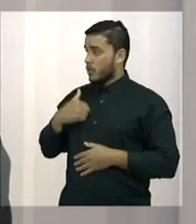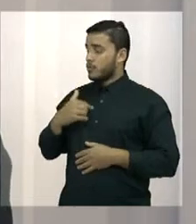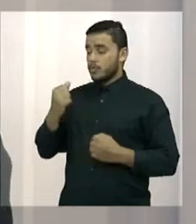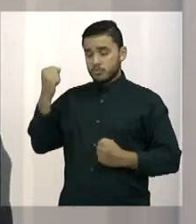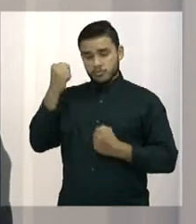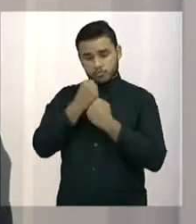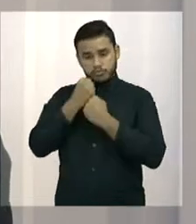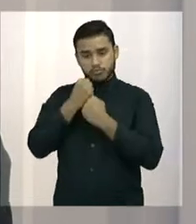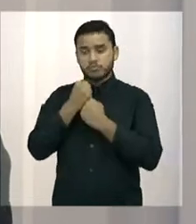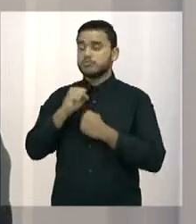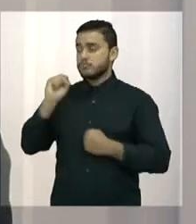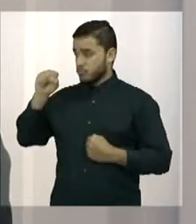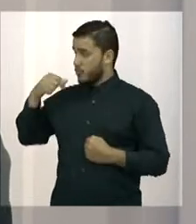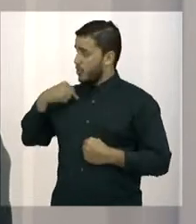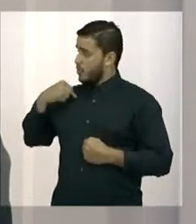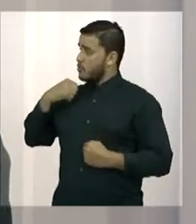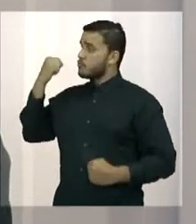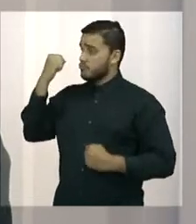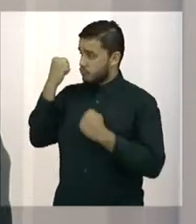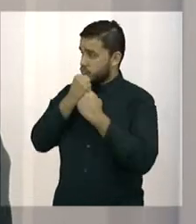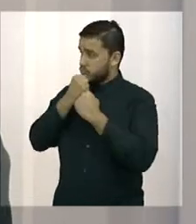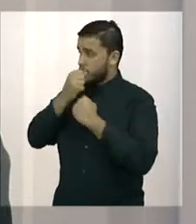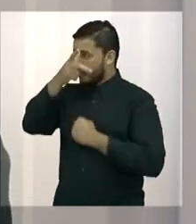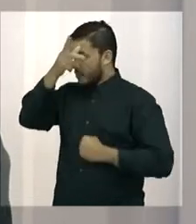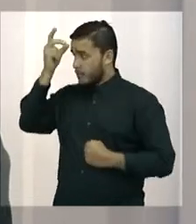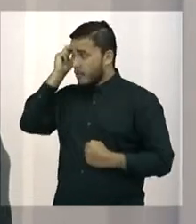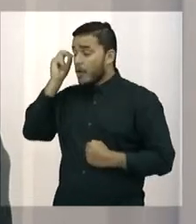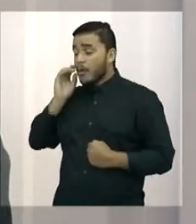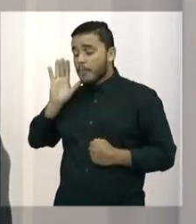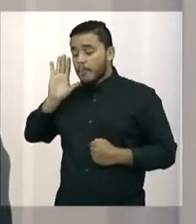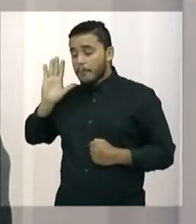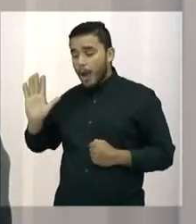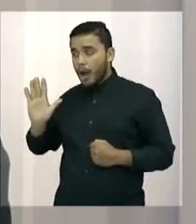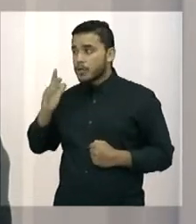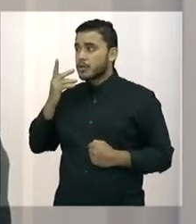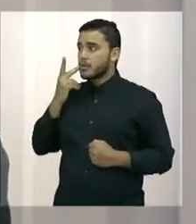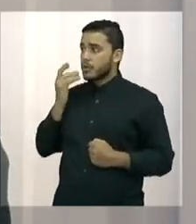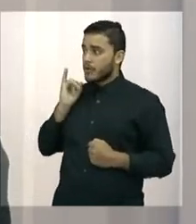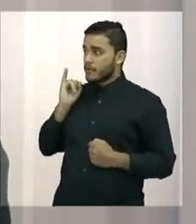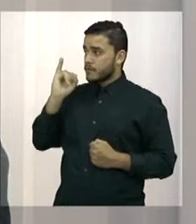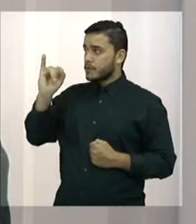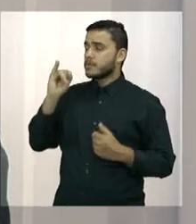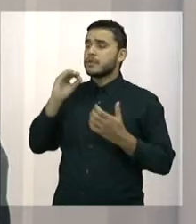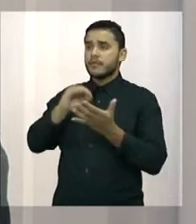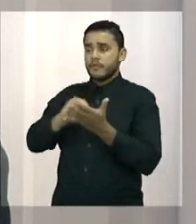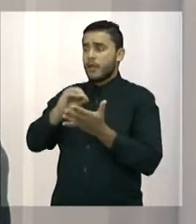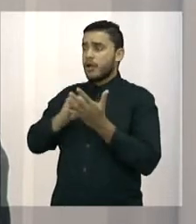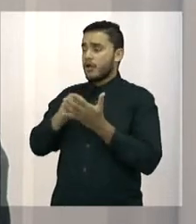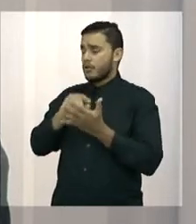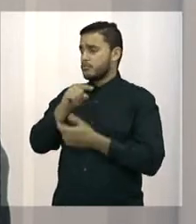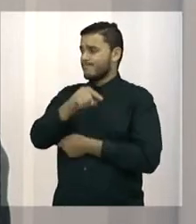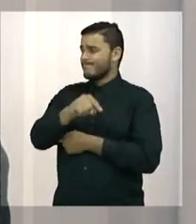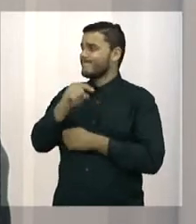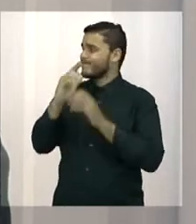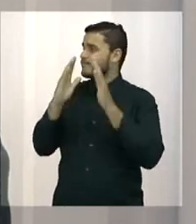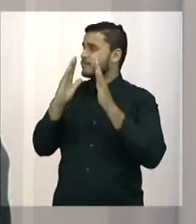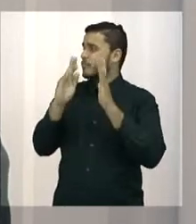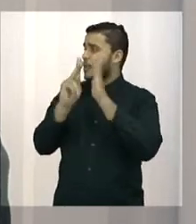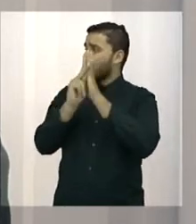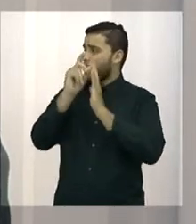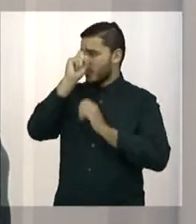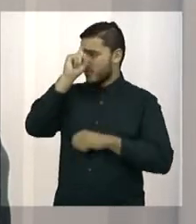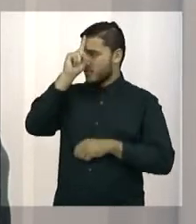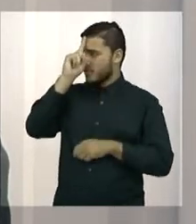bloco, do prefeito, quero aqui dizer que há uma certa dívida com relação ao Hospital Gonzaga Mota.